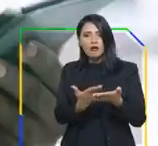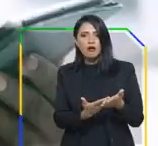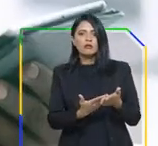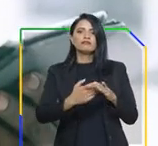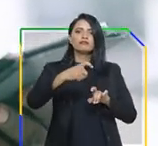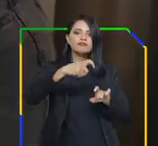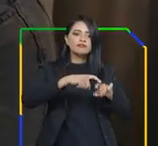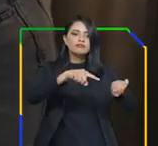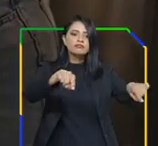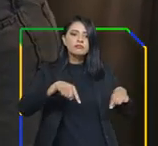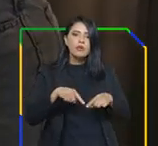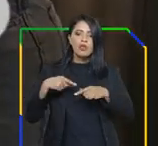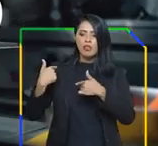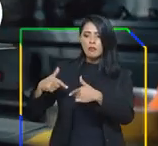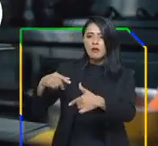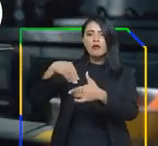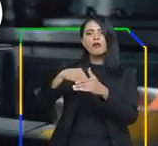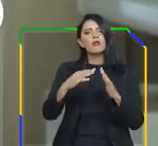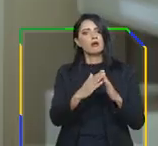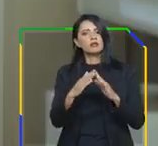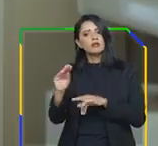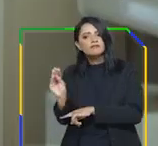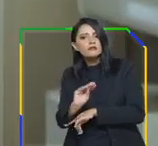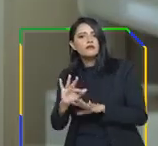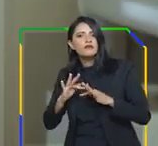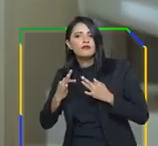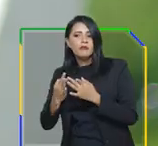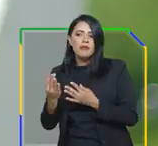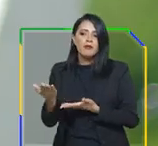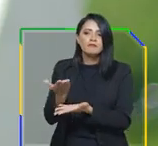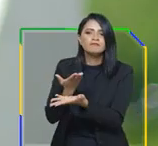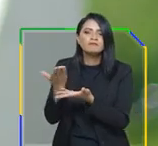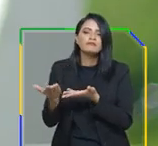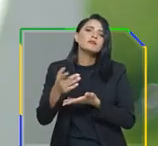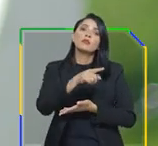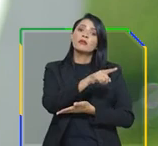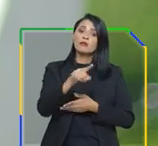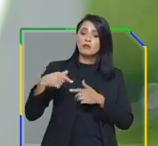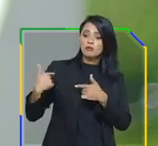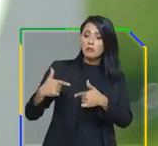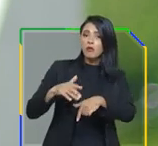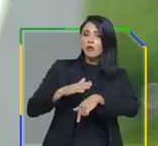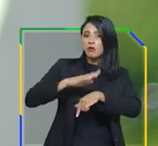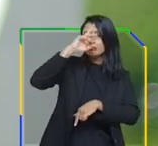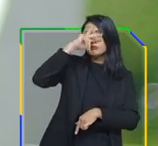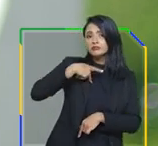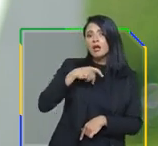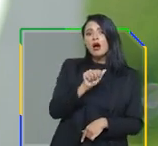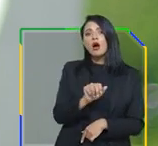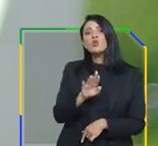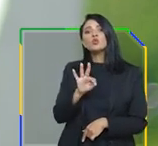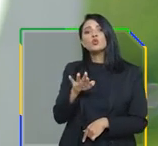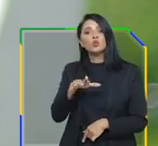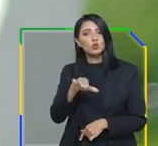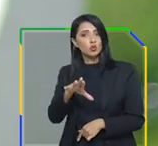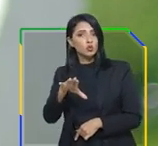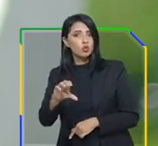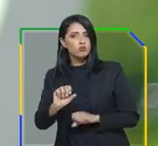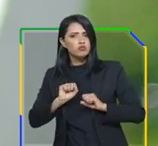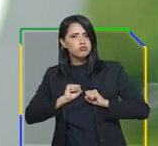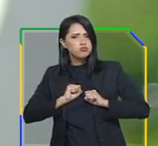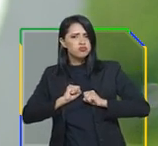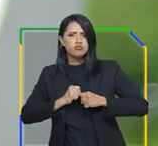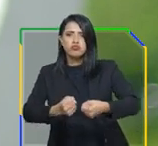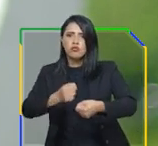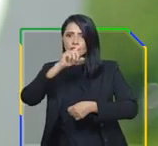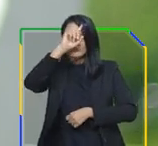nos consultórios, no trabalho doméstico, no cuidado com a família. A vocês que trabalham por conta própria, investindo todo